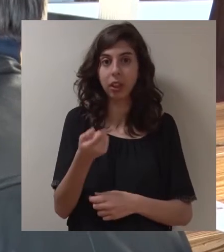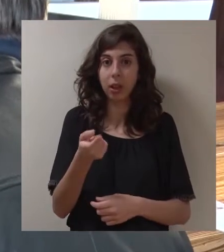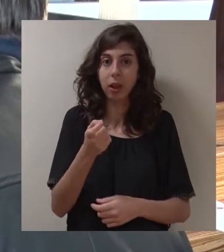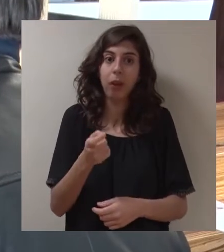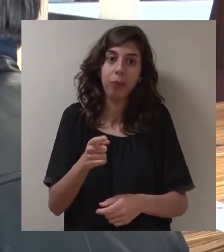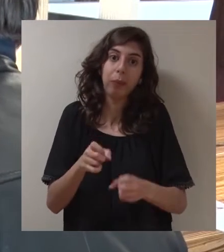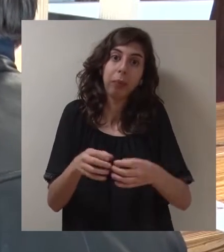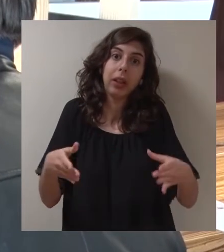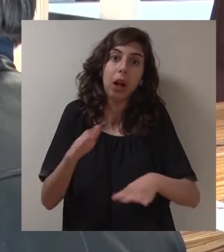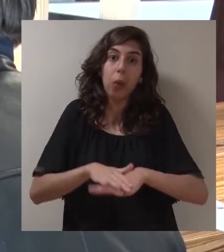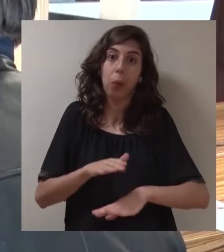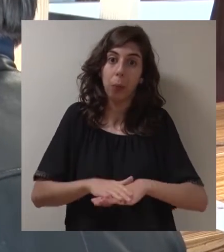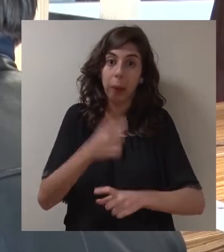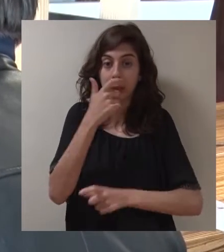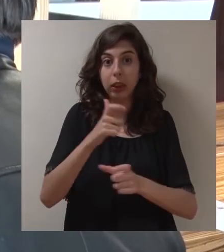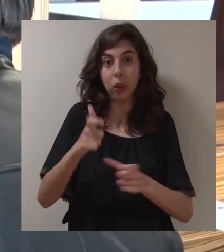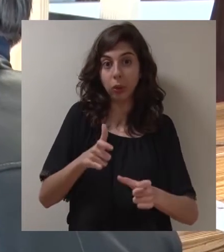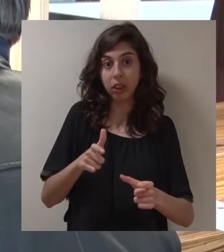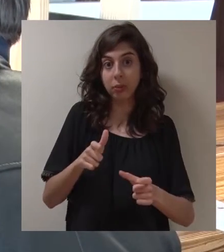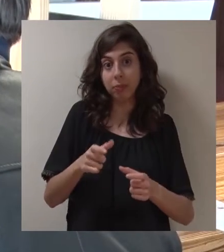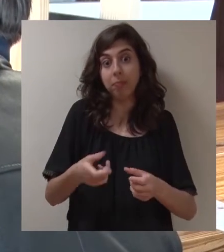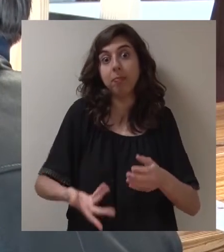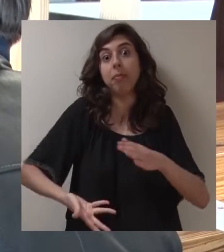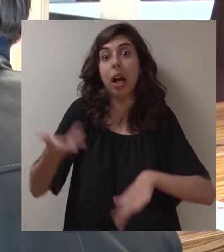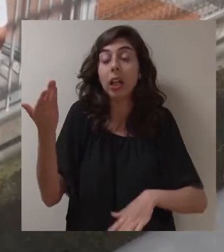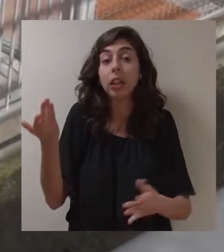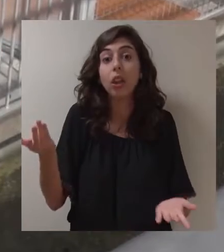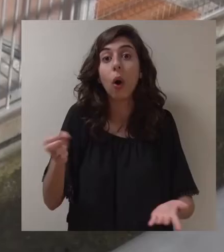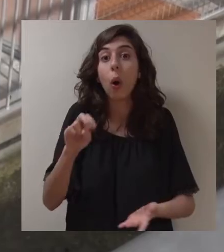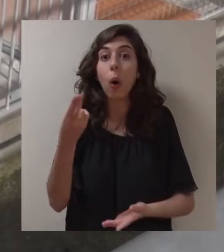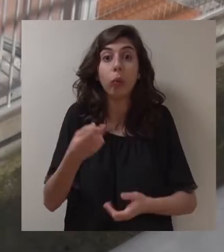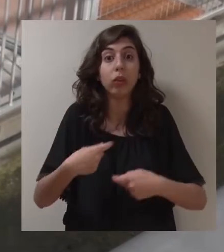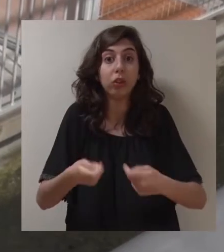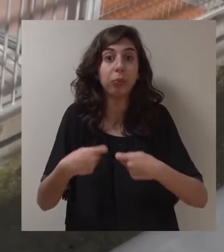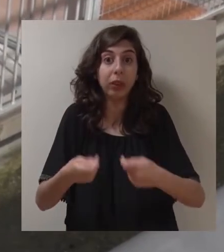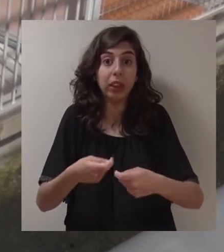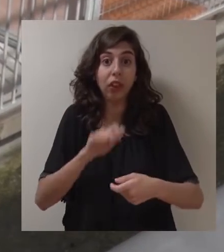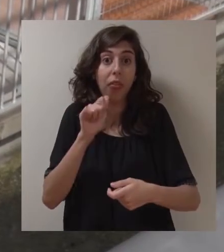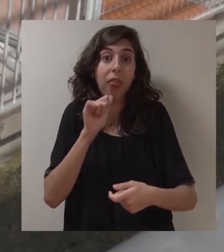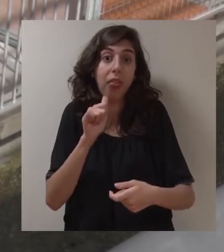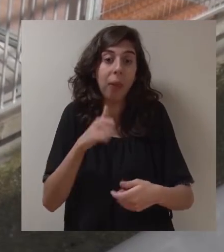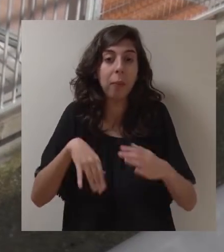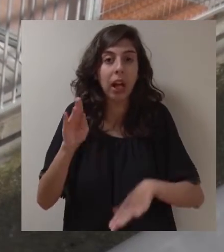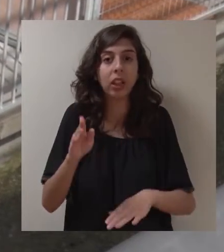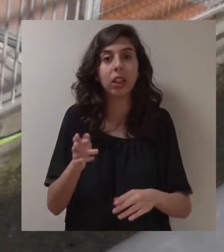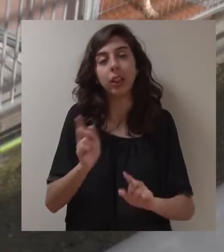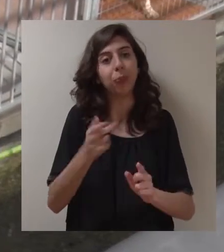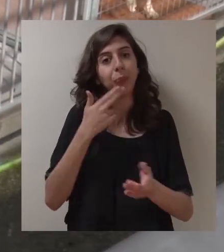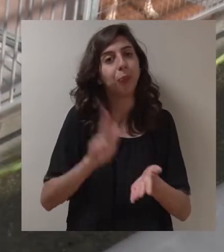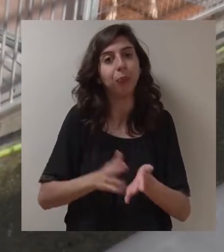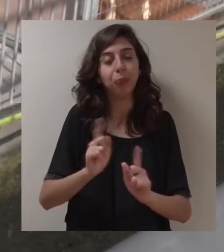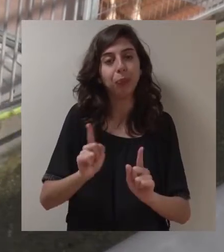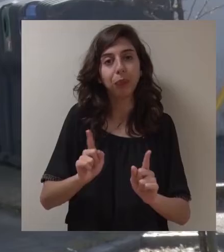parecer, bom, mas aumentaram as despesas de funcionamento porque passaram a ter muito mais gente ou porque passaram a ter muito mais despesas correntes.